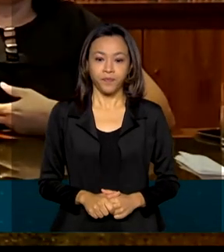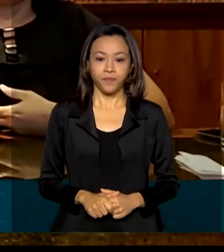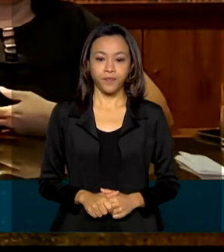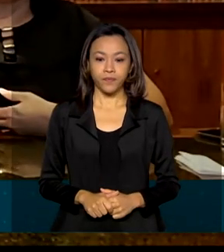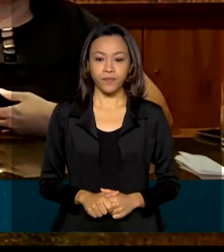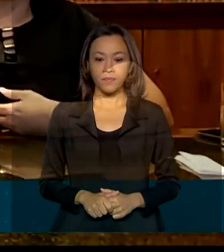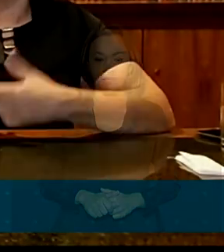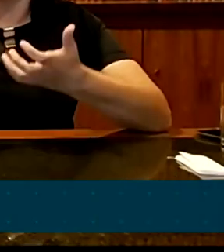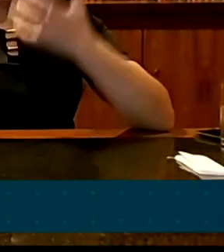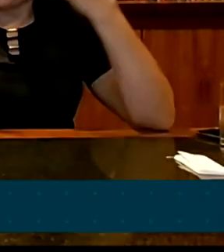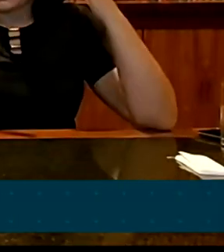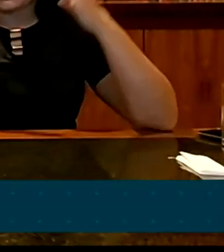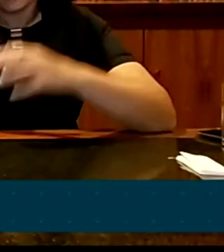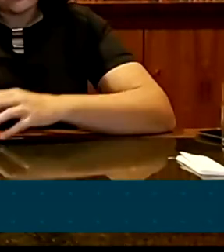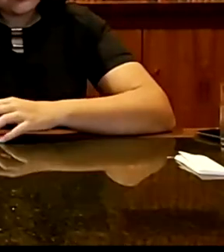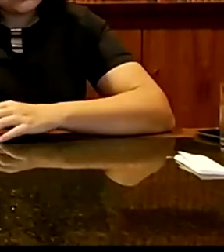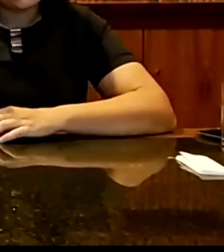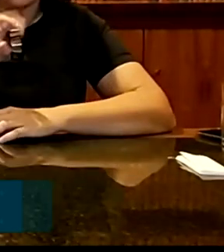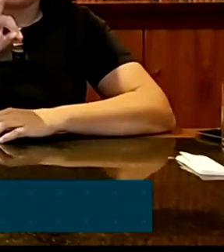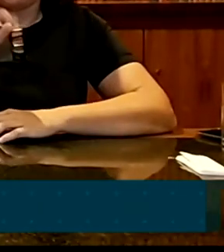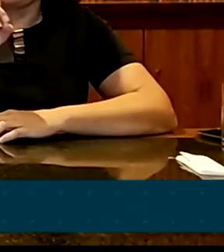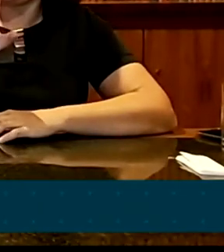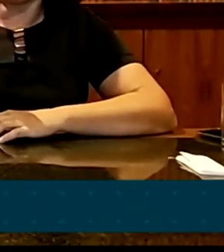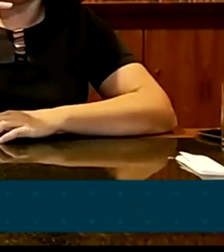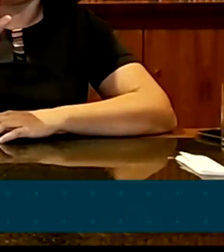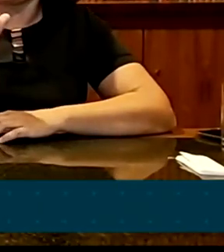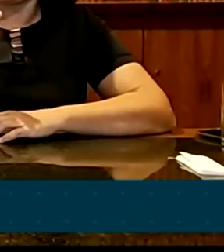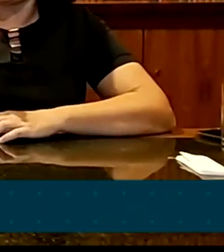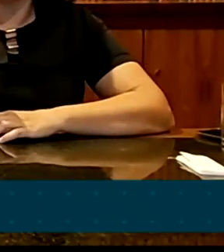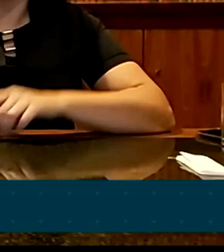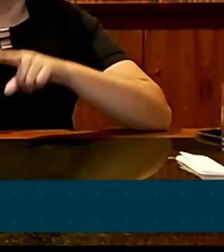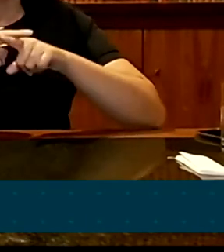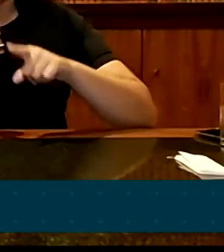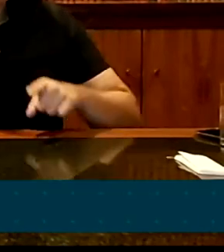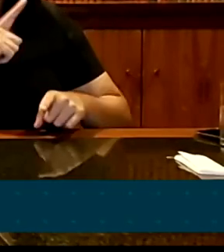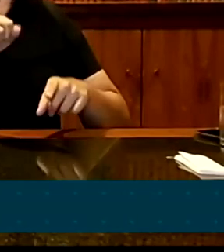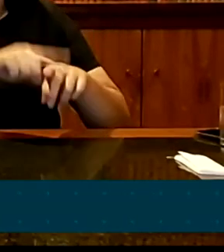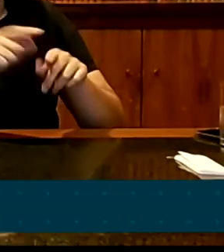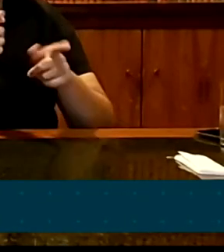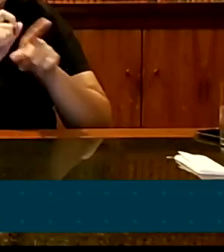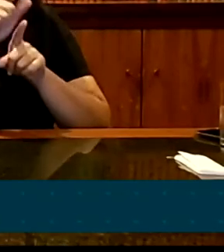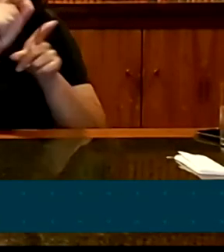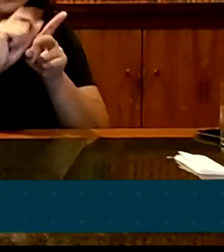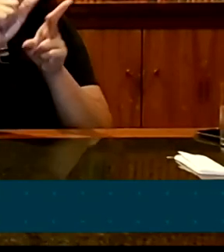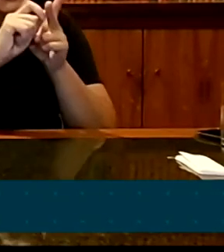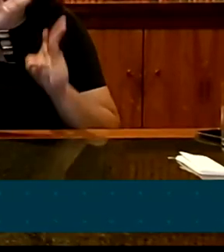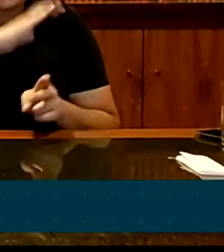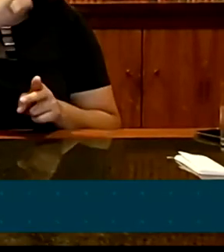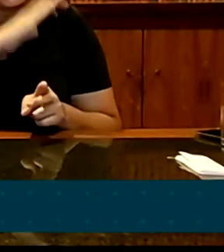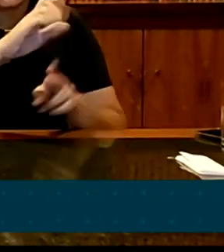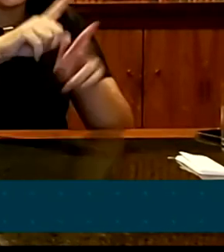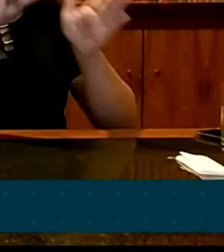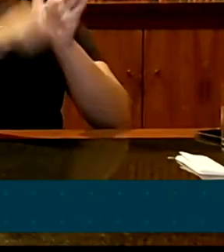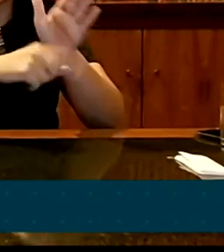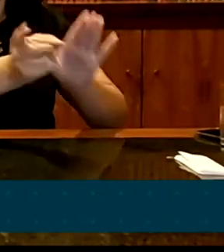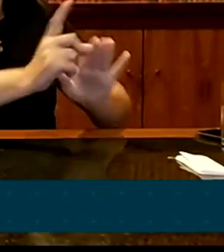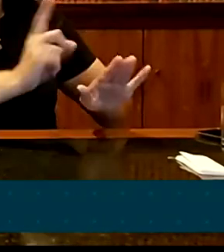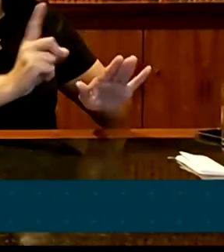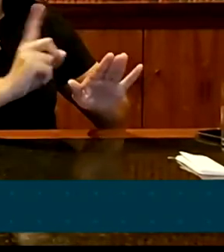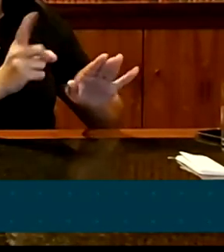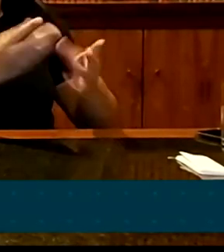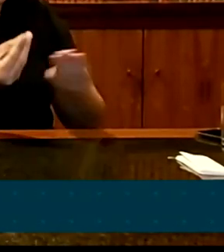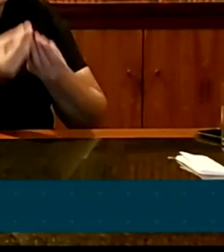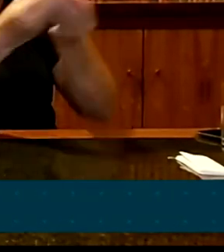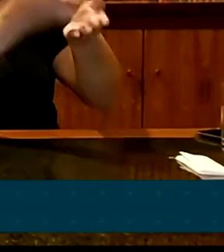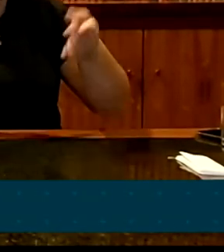Nós construímos algo que não atrasa o auxílio emergencial, que eu tenho certeza que para o senhor é o mais urgente, entregar para as